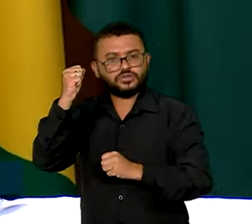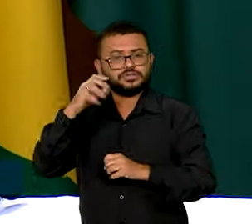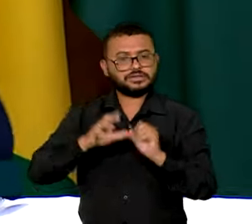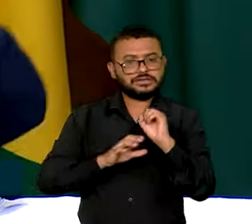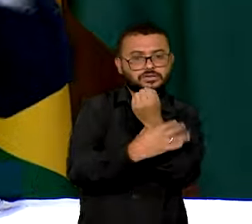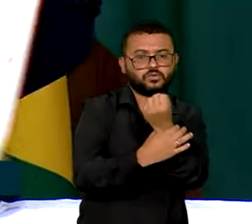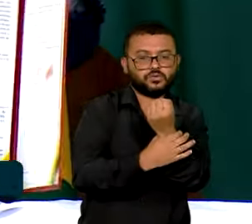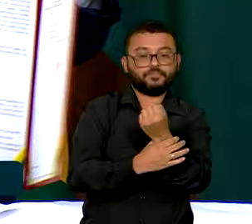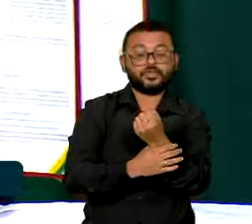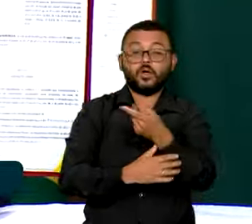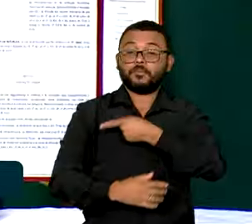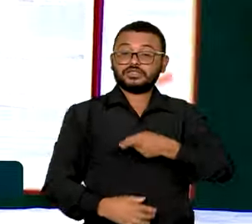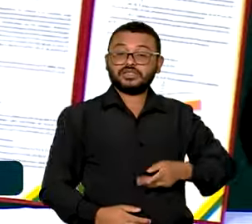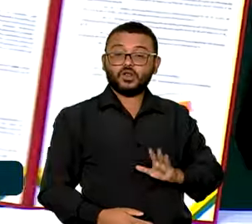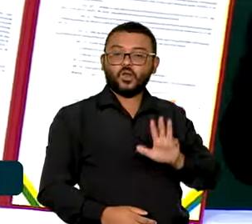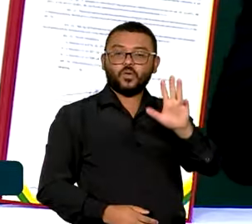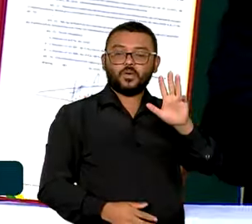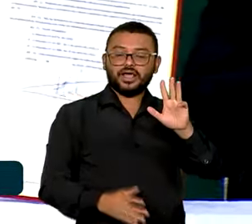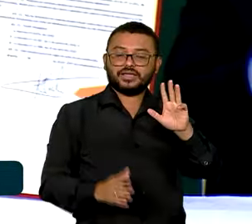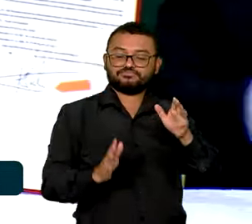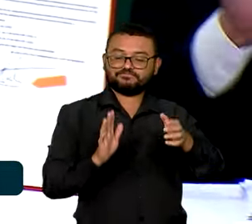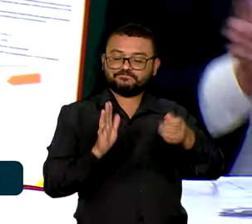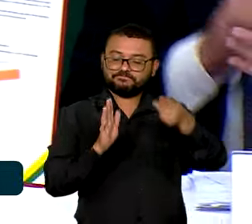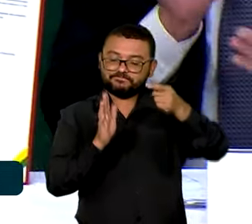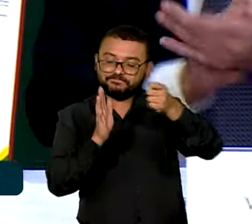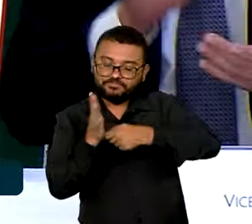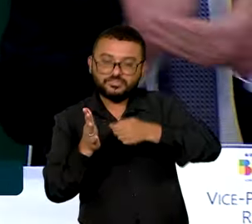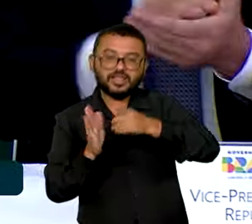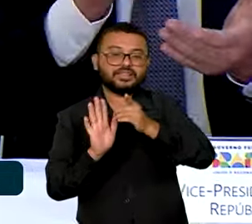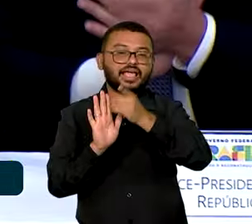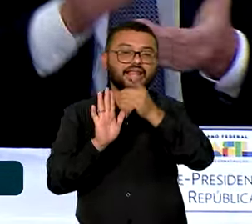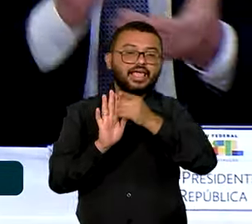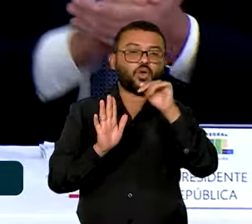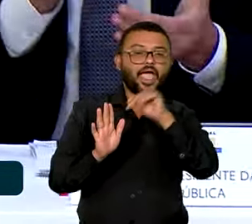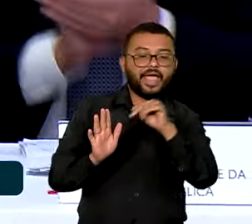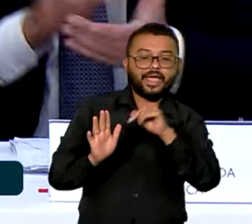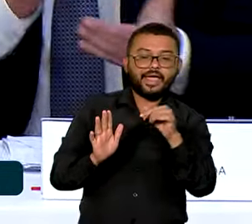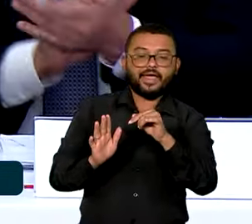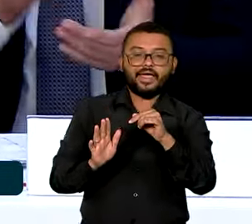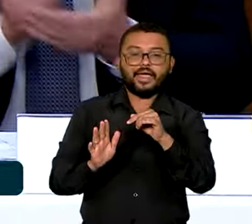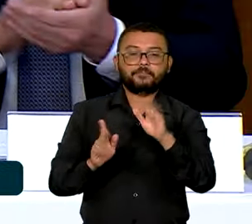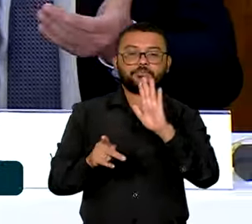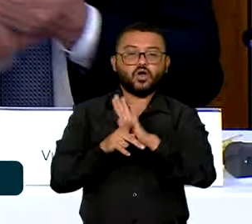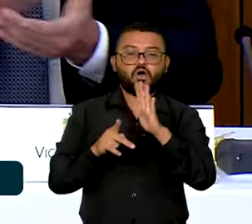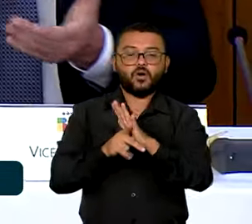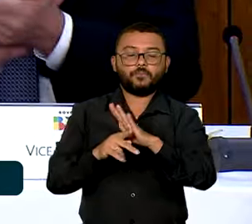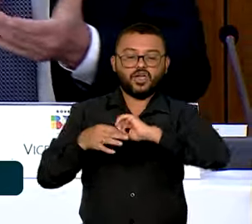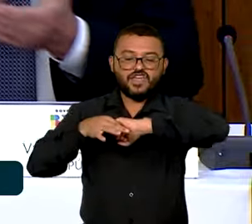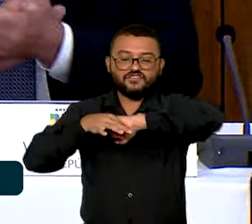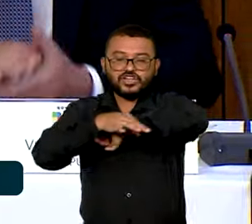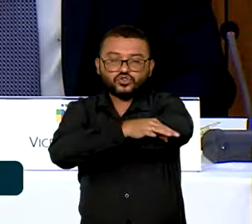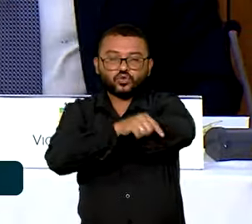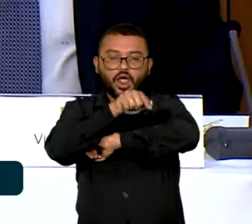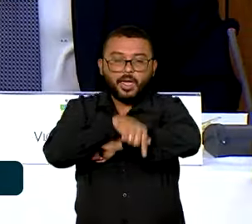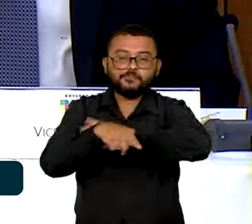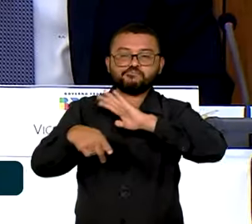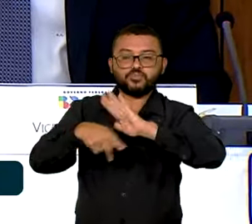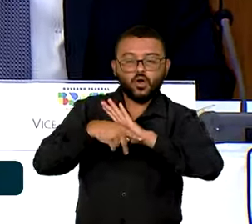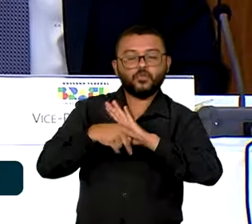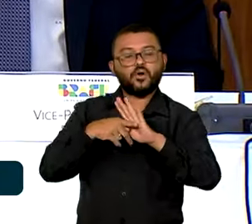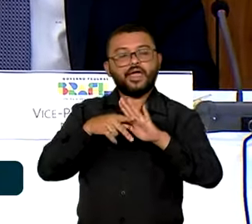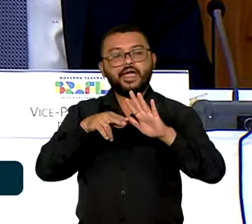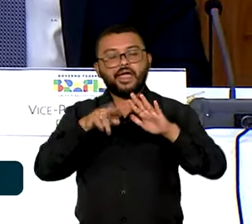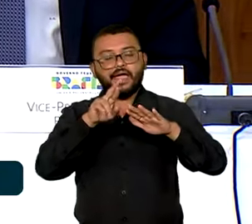O presidente Lula também assinou um decreto que regulamenta a emissão das debêntures de infraestrutura. O texto estabelece